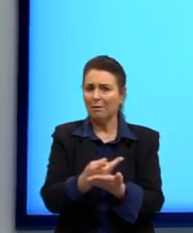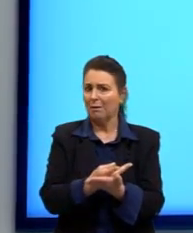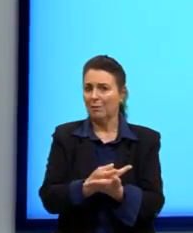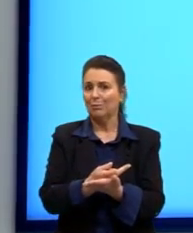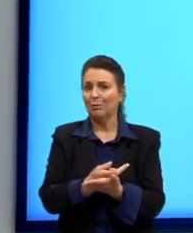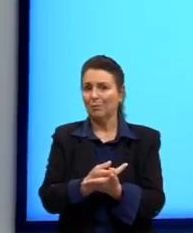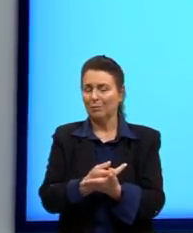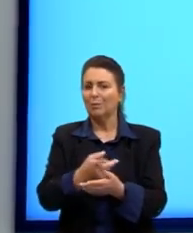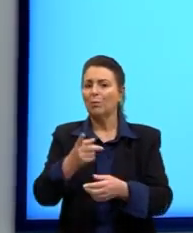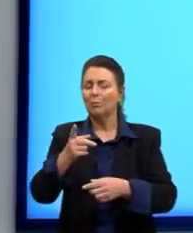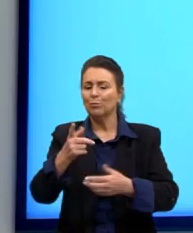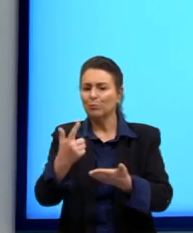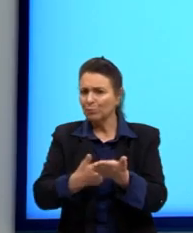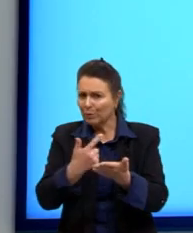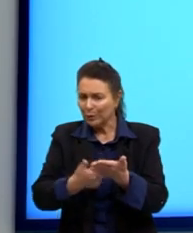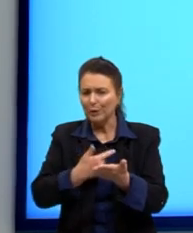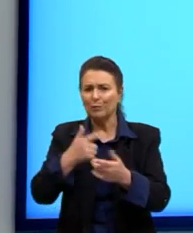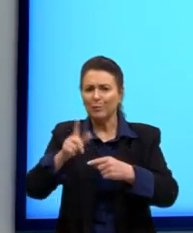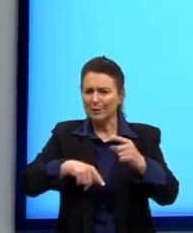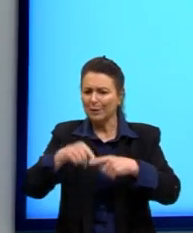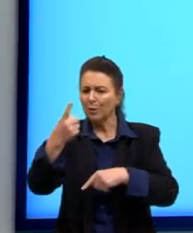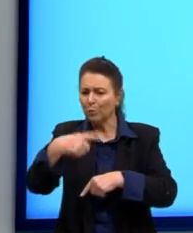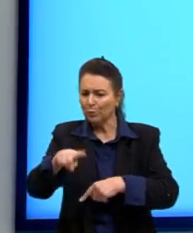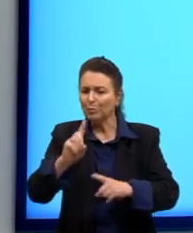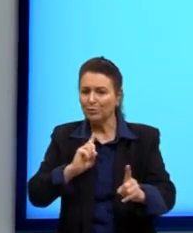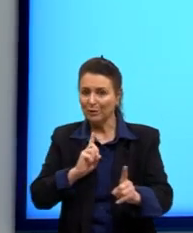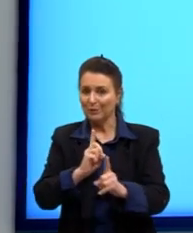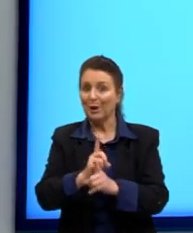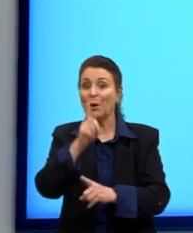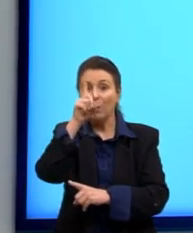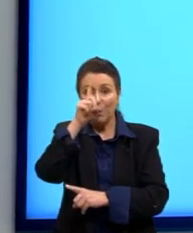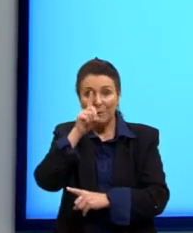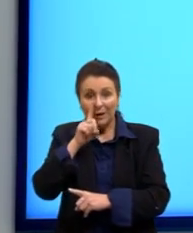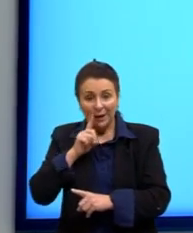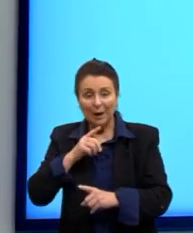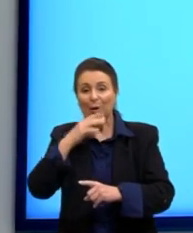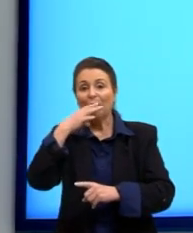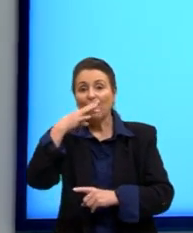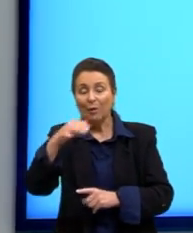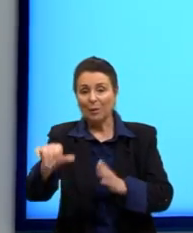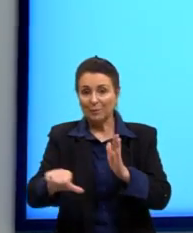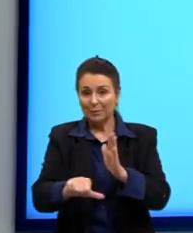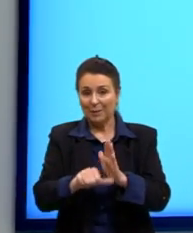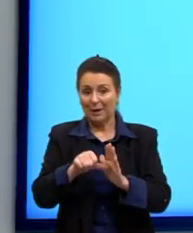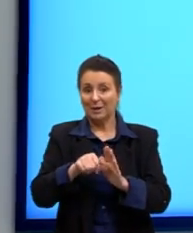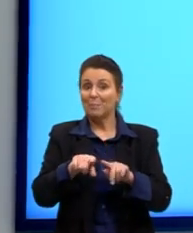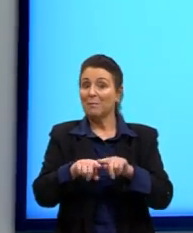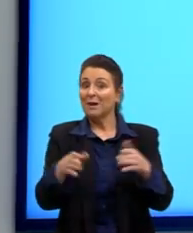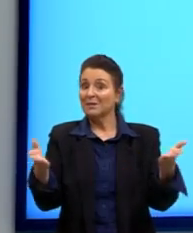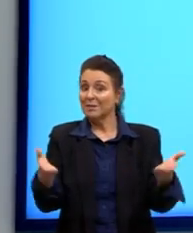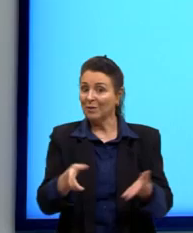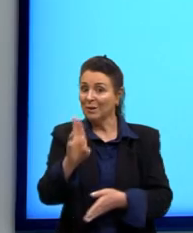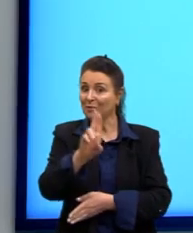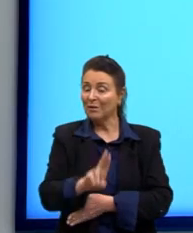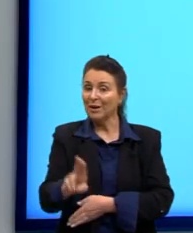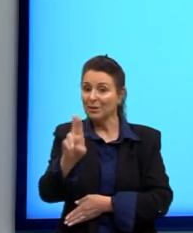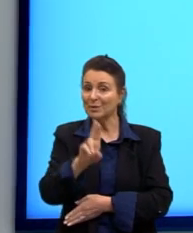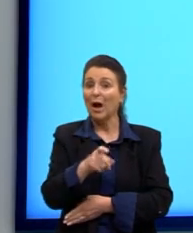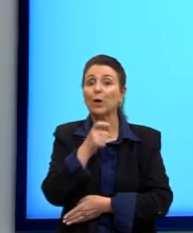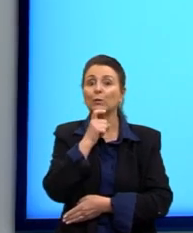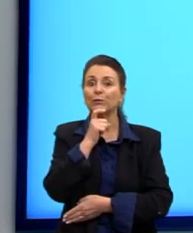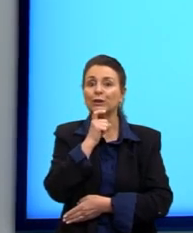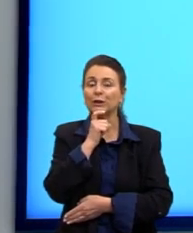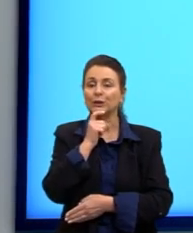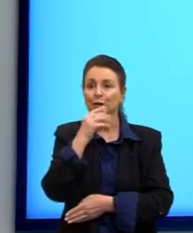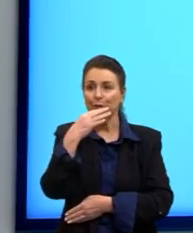encontra o amarelo como uma cor primária, tá? Mas aqui a gente vai usar o verde. E esse aqui